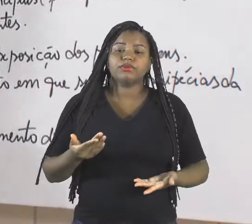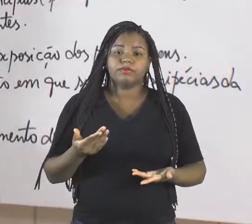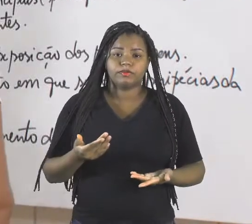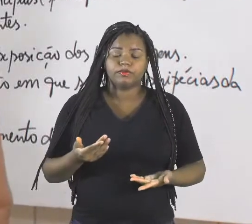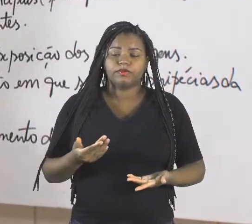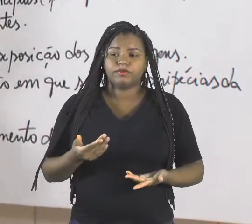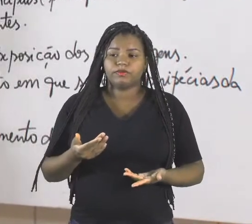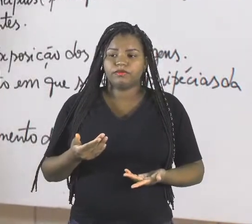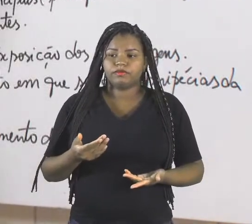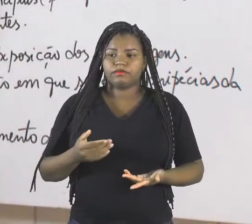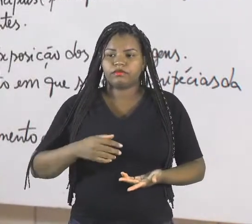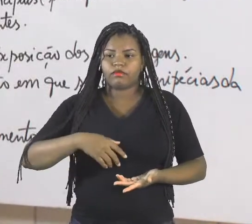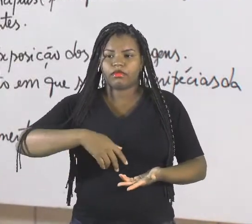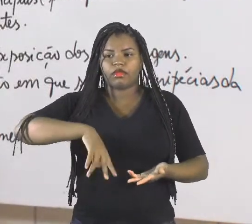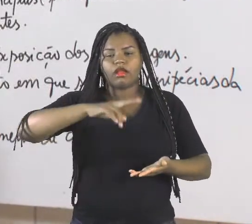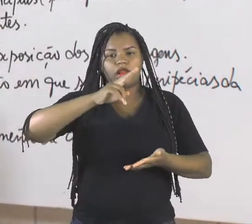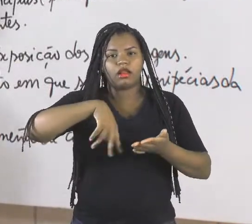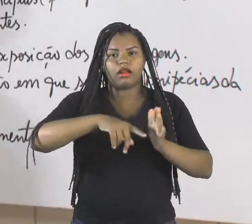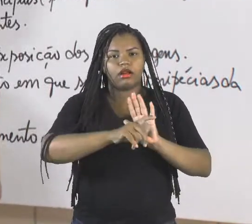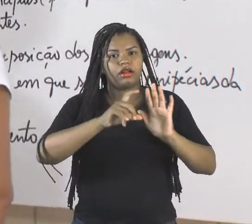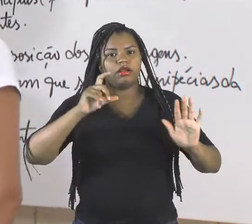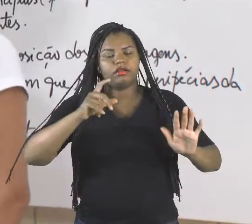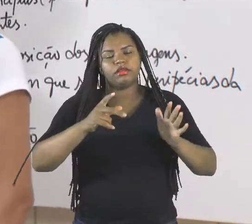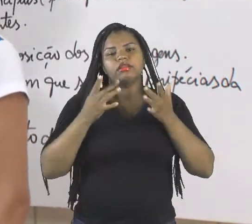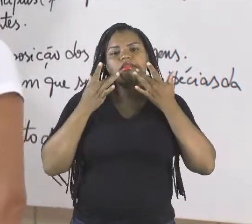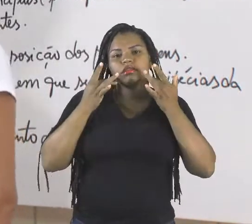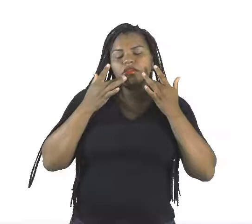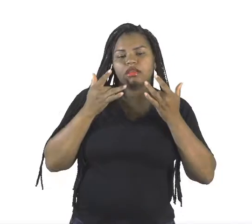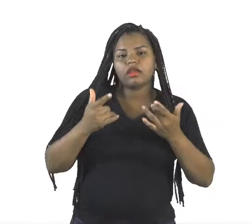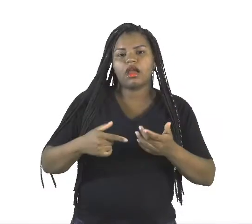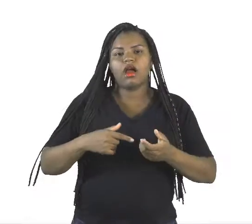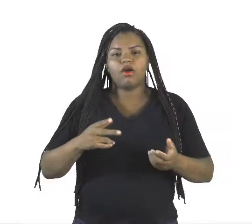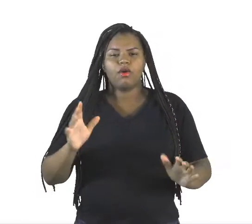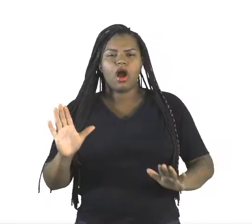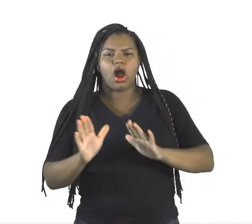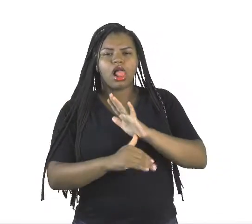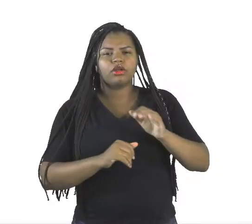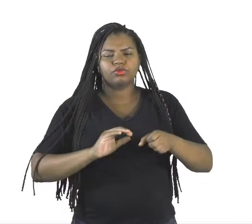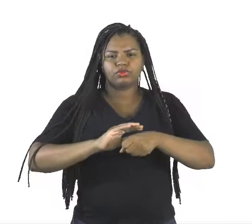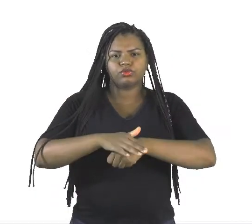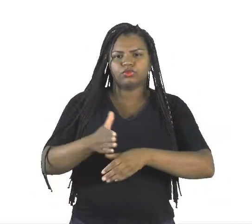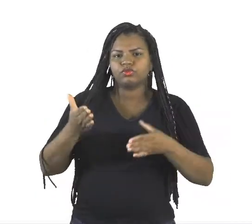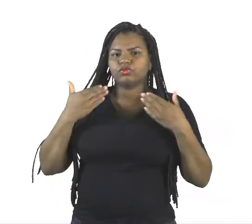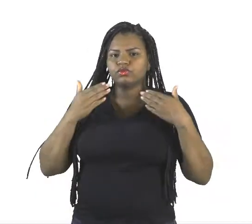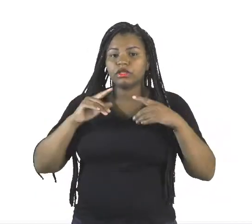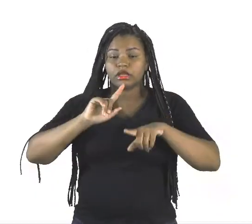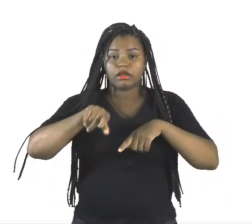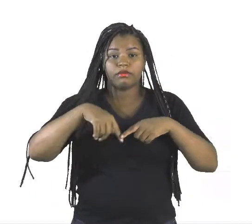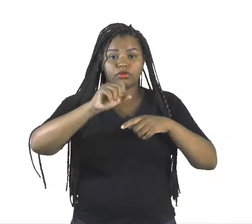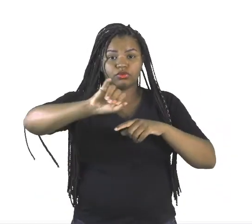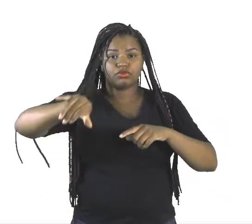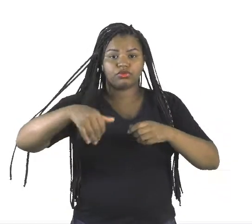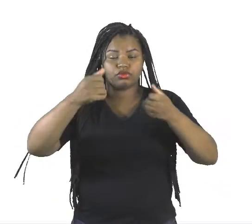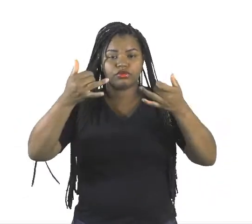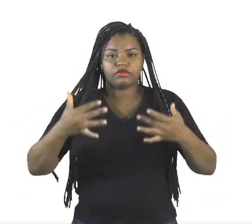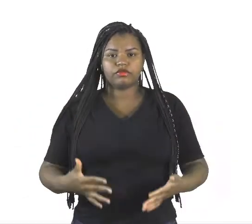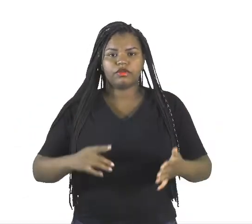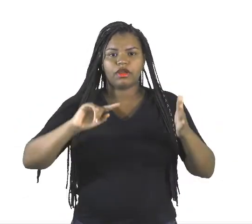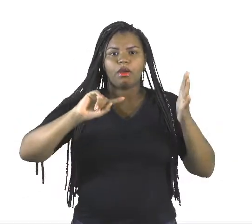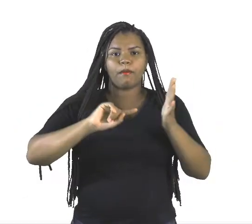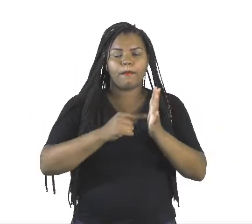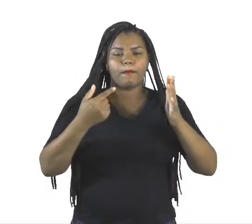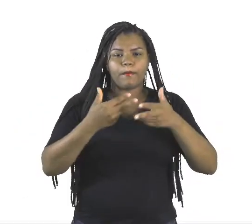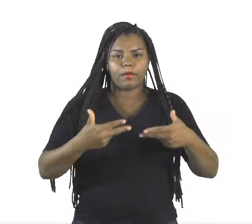Próximo. Releia o trecho da peça teatral Um Assalto em Uma Noite de Verão e, em seguida, justifica os sinais de pontuação